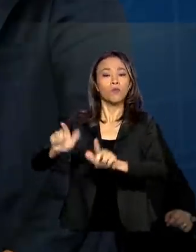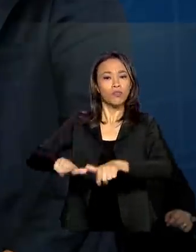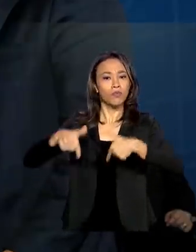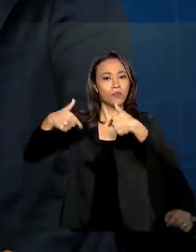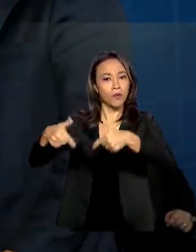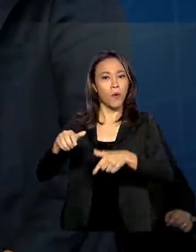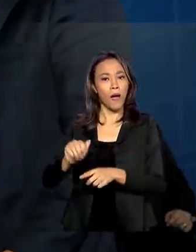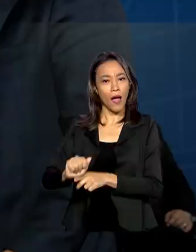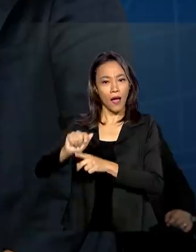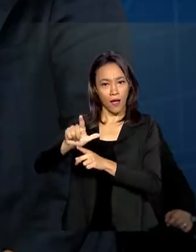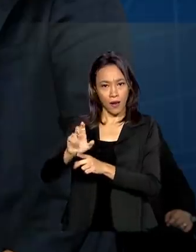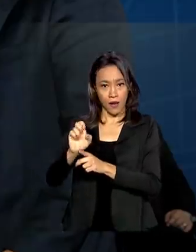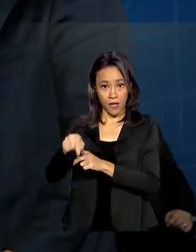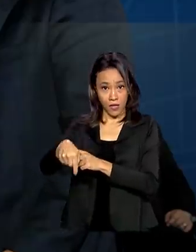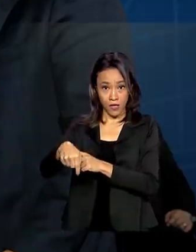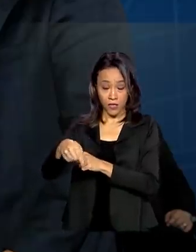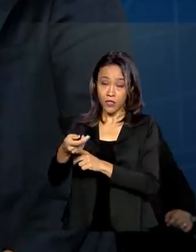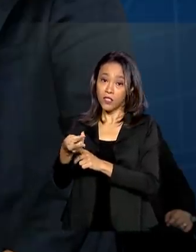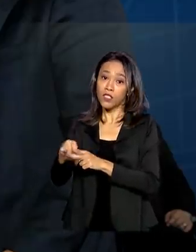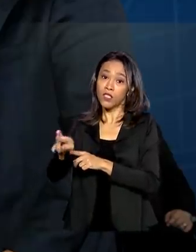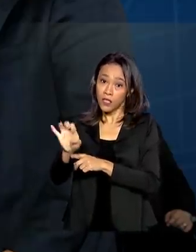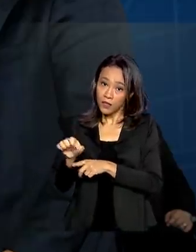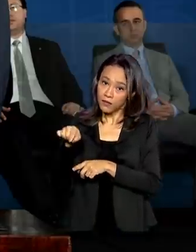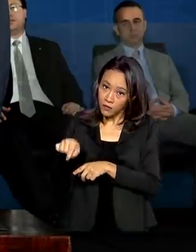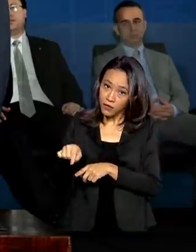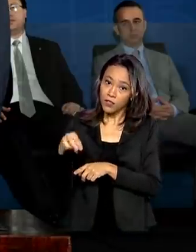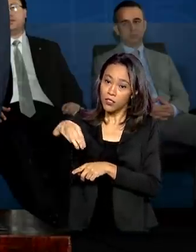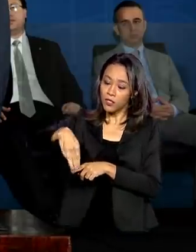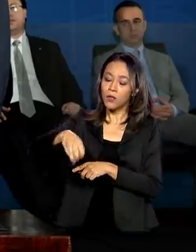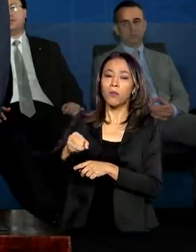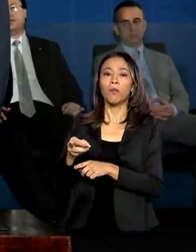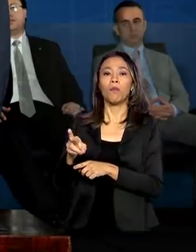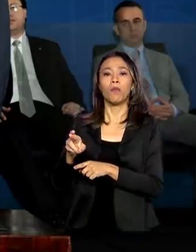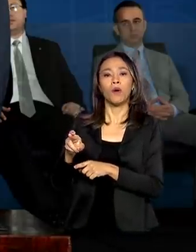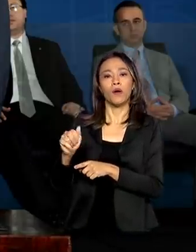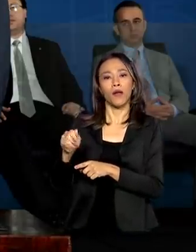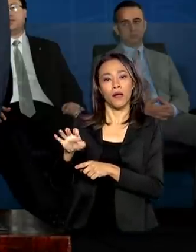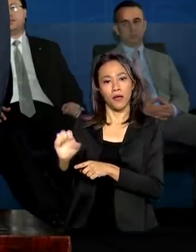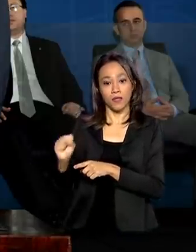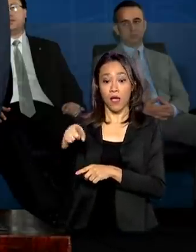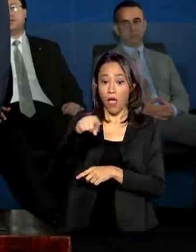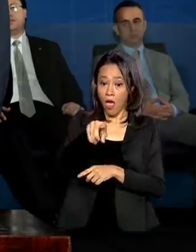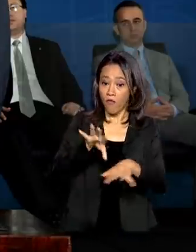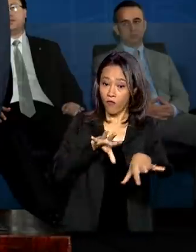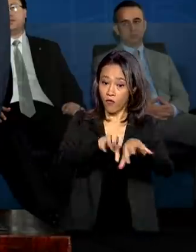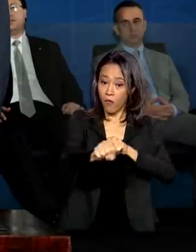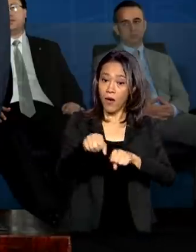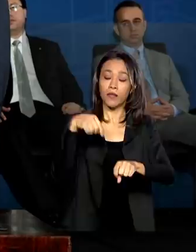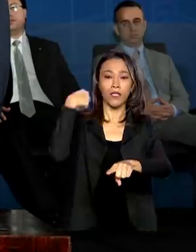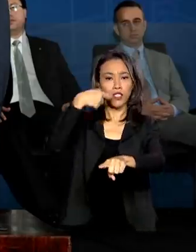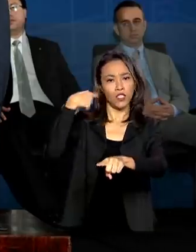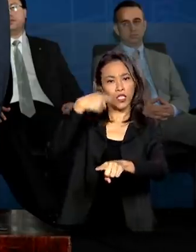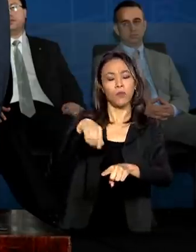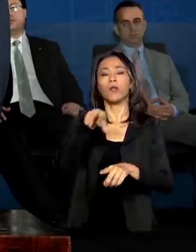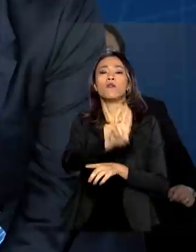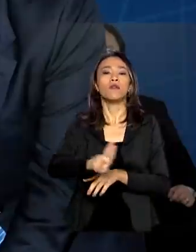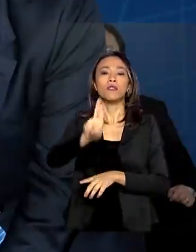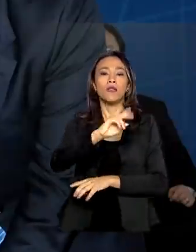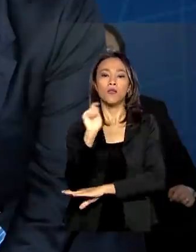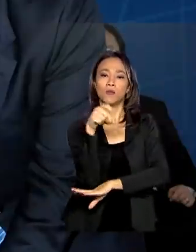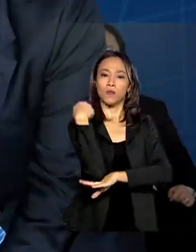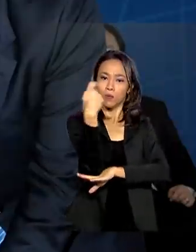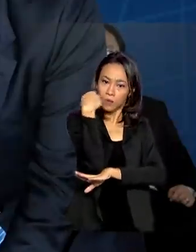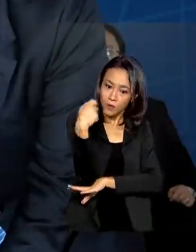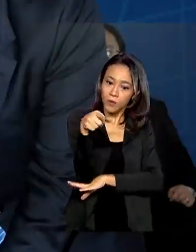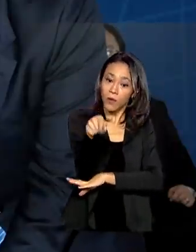Moraes, que esteve à frente da pasta em 2016. É formado em Direito pela Universidade Federal do Rio Grande do Sul e